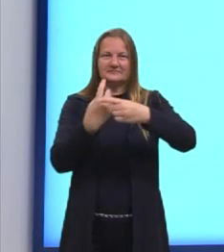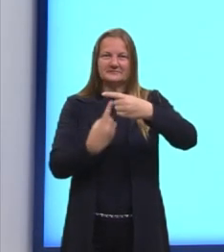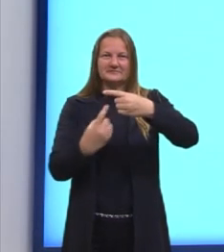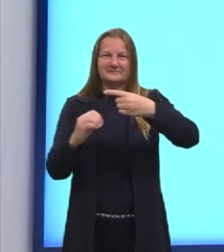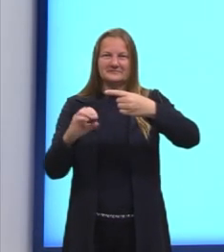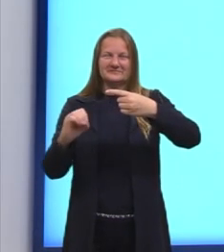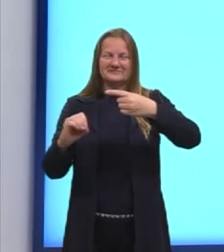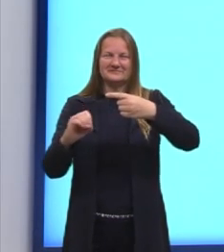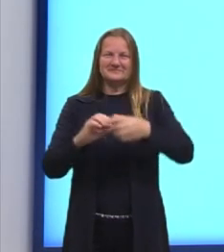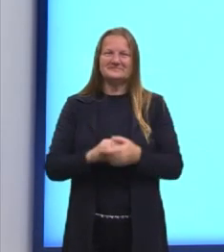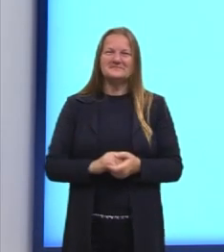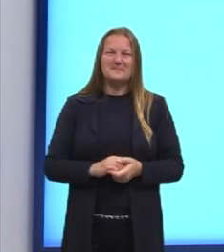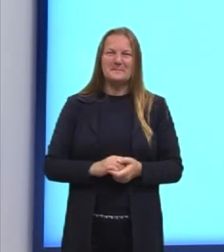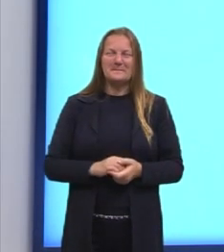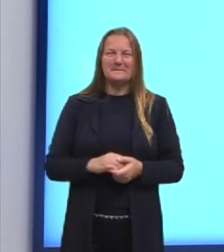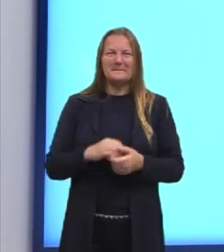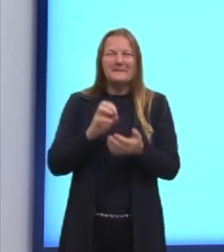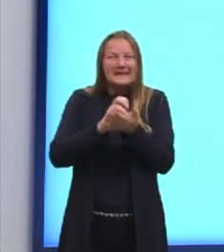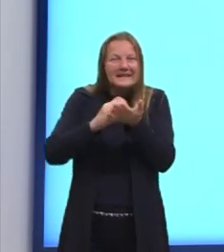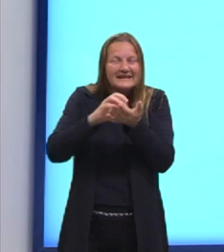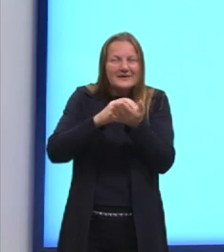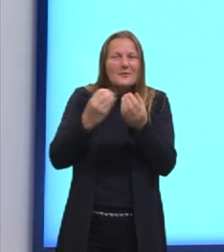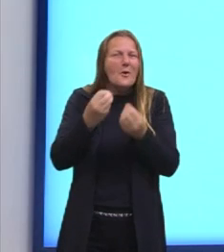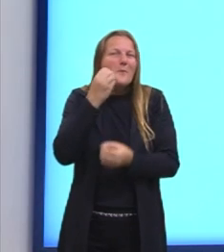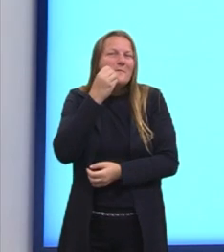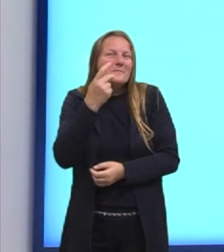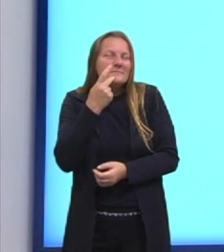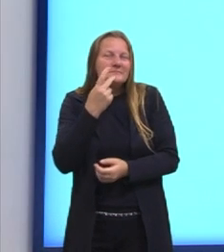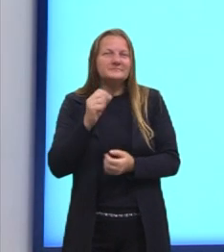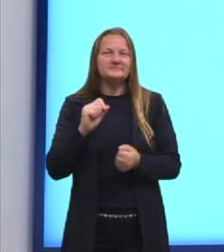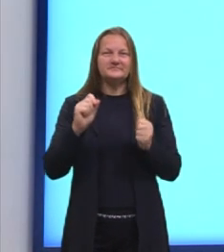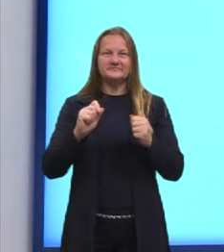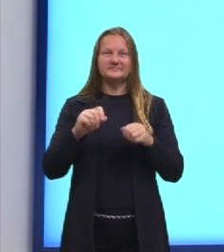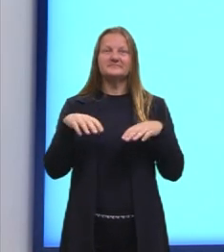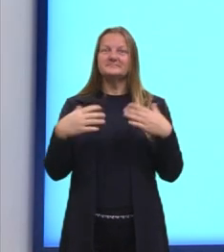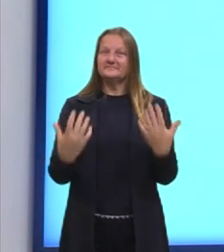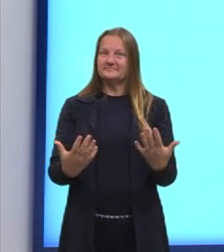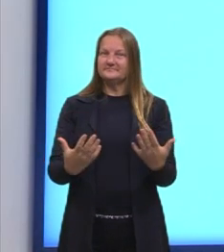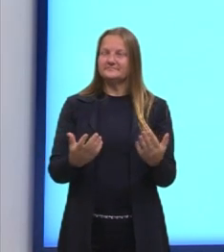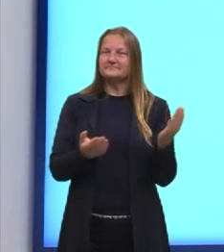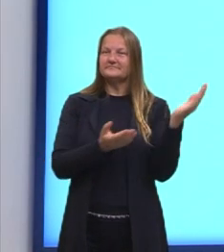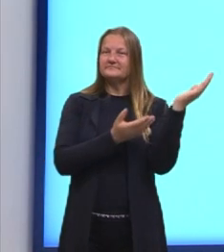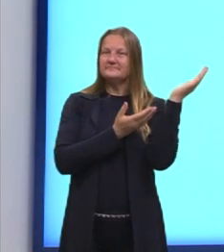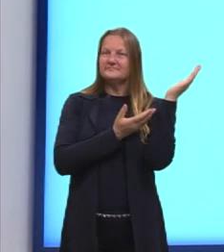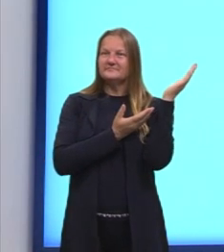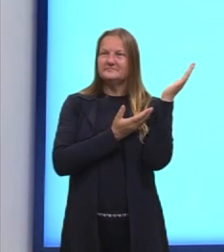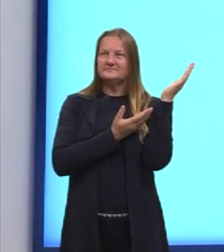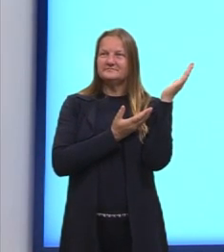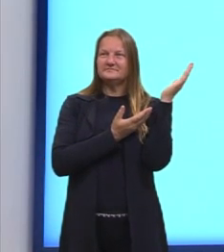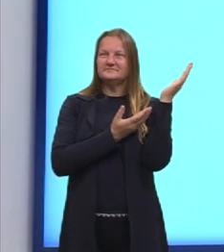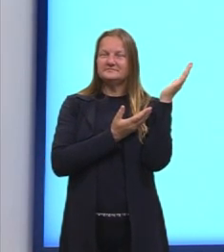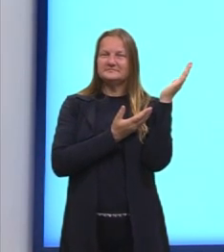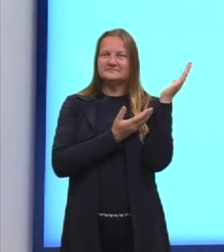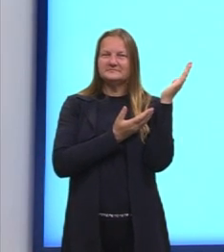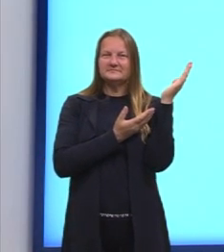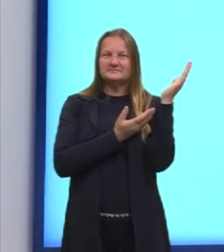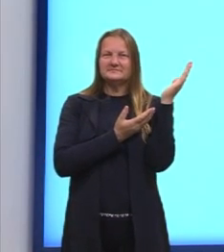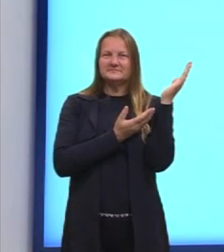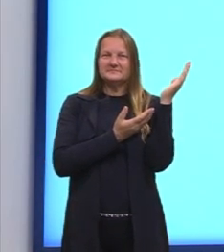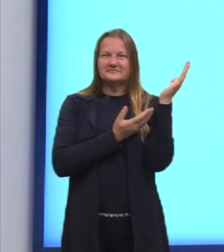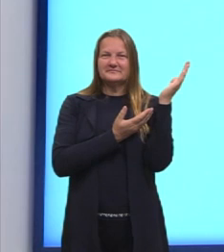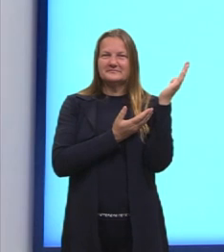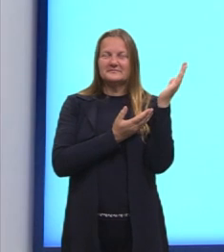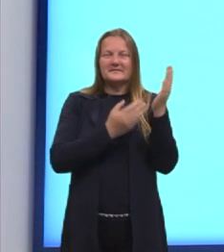Então, vamos lá calcular essa probabilidade aí. Primeira coisa, então, para a gente observar, né? A